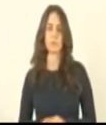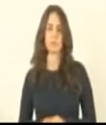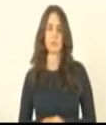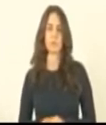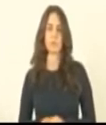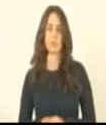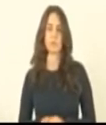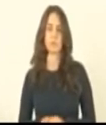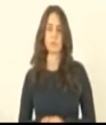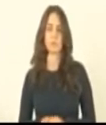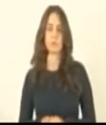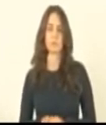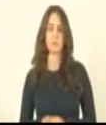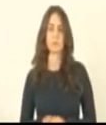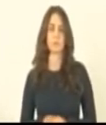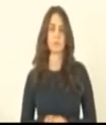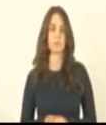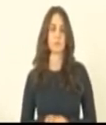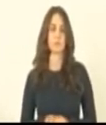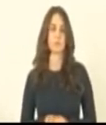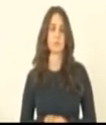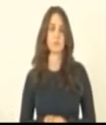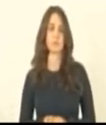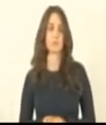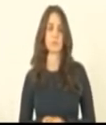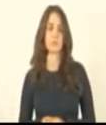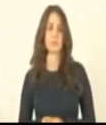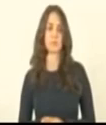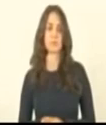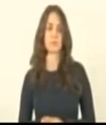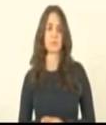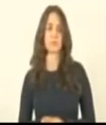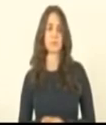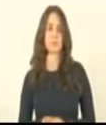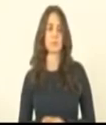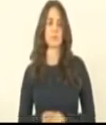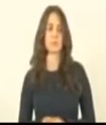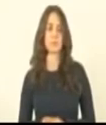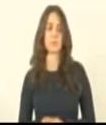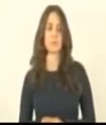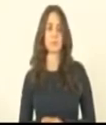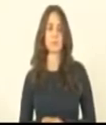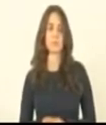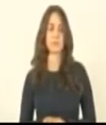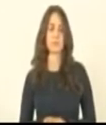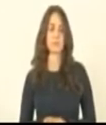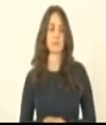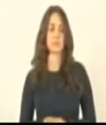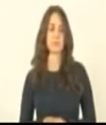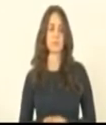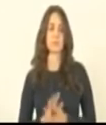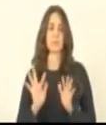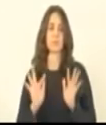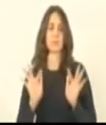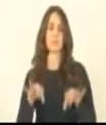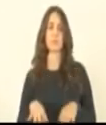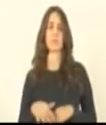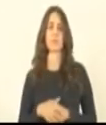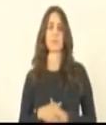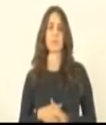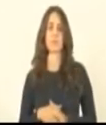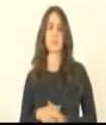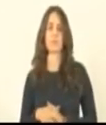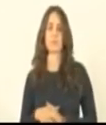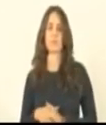mas você quer do Brulã, É do Bruno. É do Bruno. Primeiro é quem? Finalizada. Não, tem inversão. O da